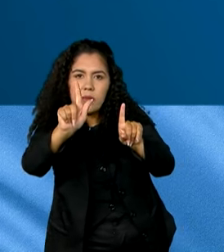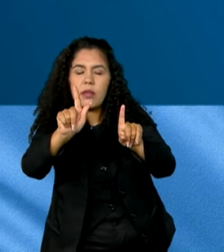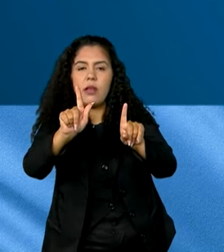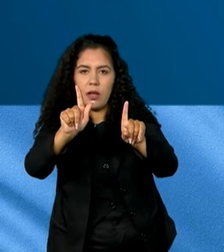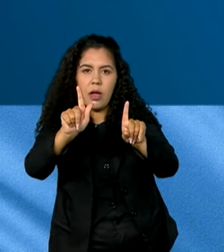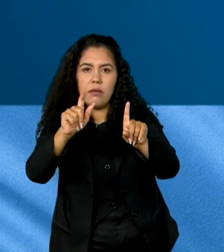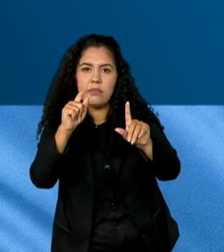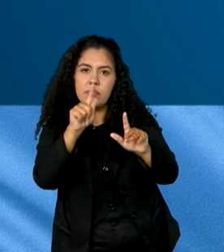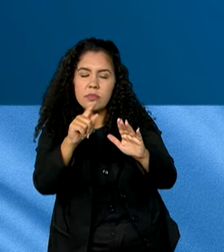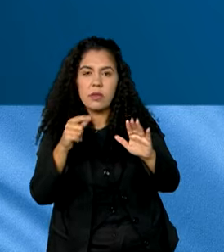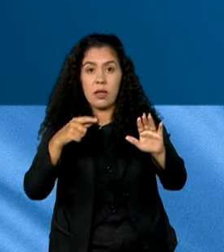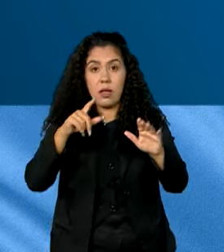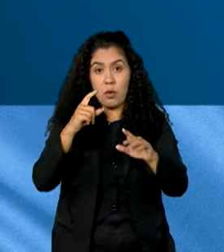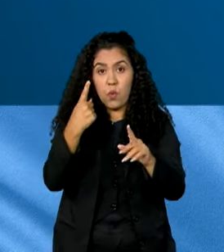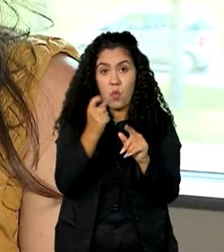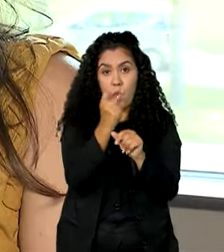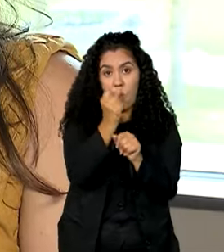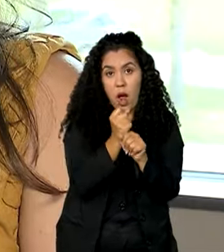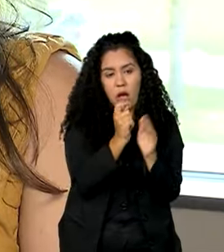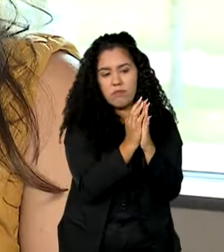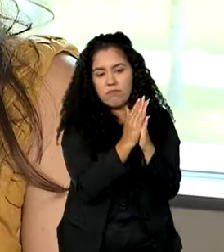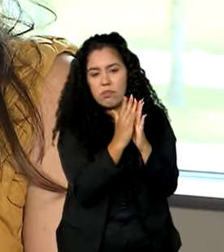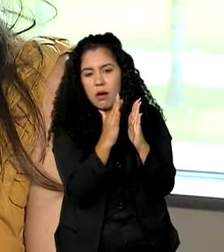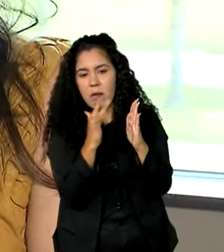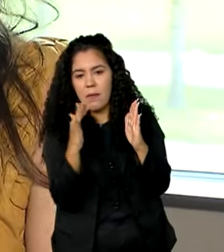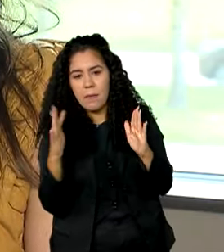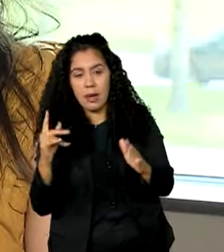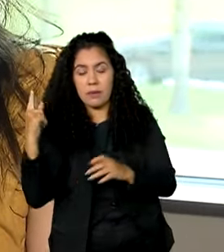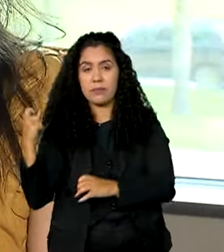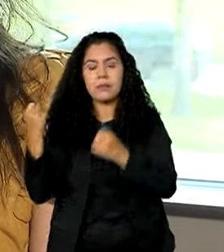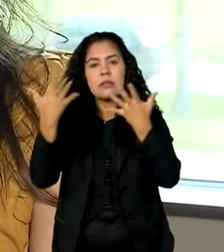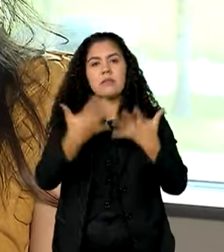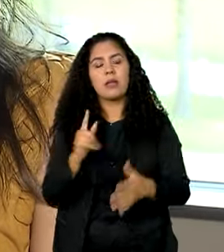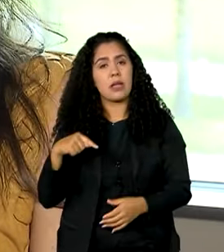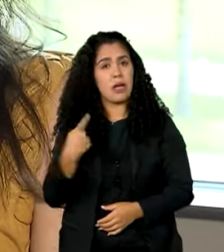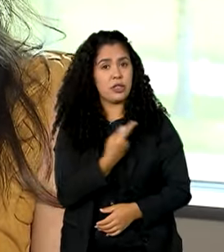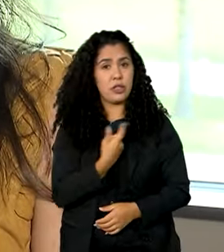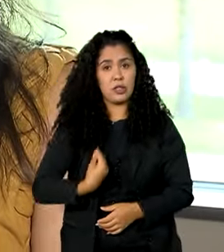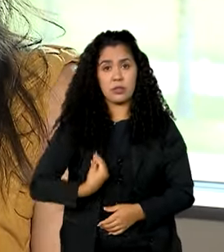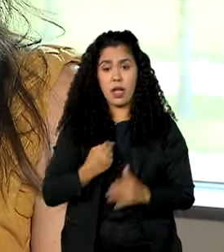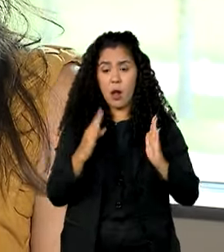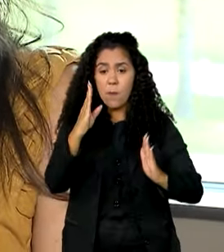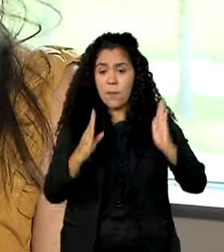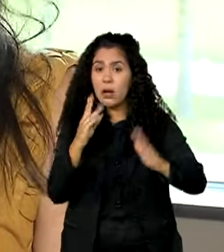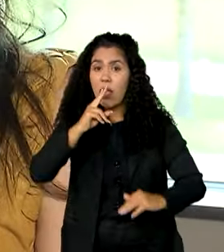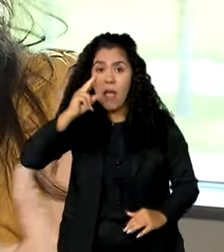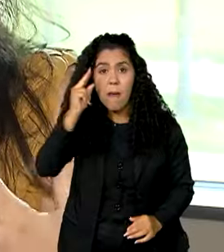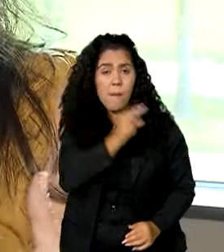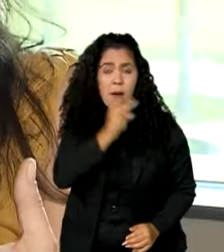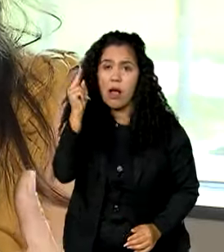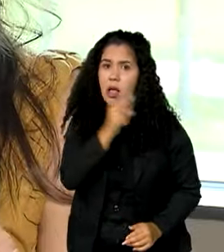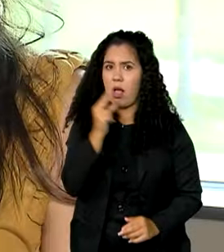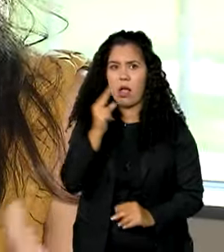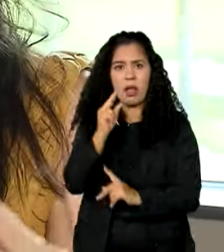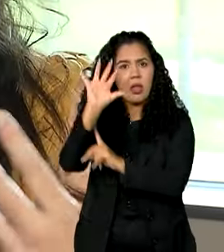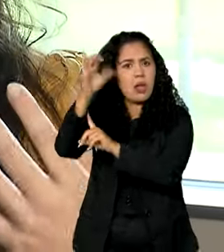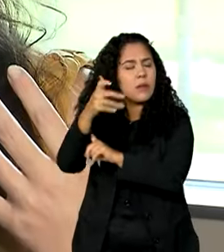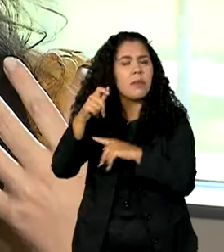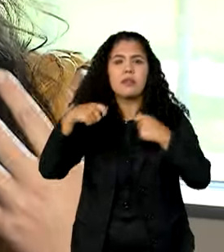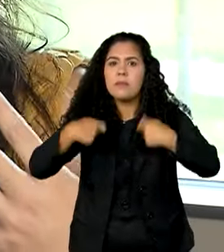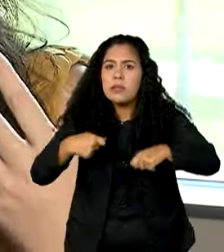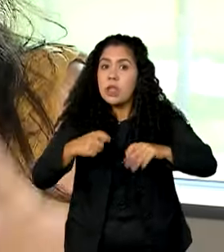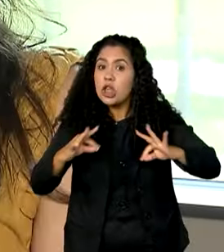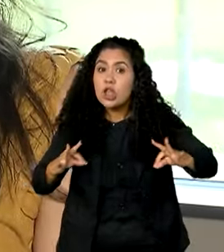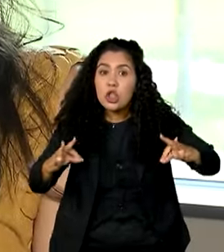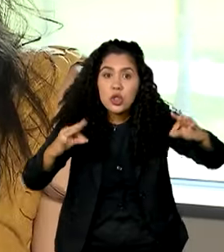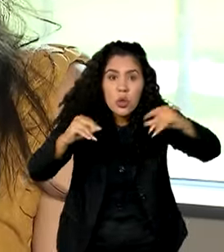pré-industrial em um ano completo. A gente está num momento de emergência climática que a gente precisa que todo mundo esteja fazendo